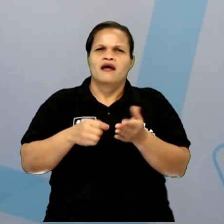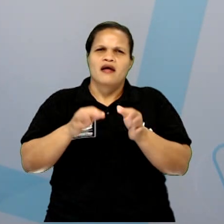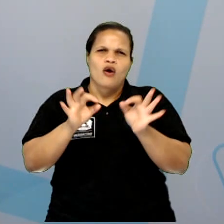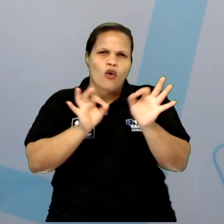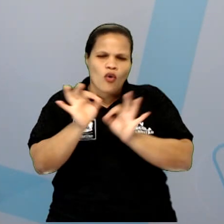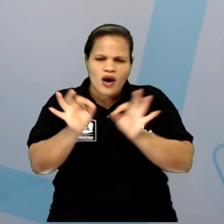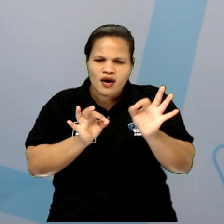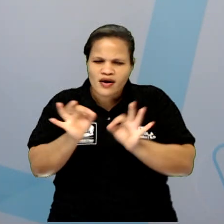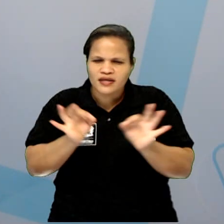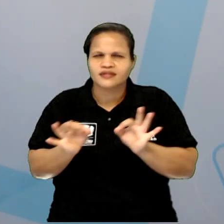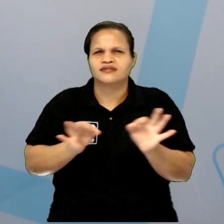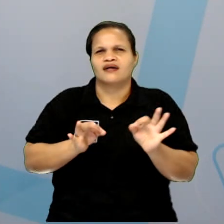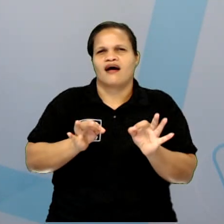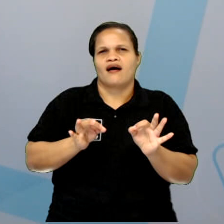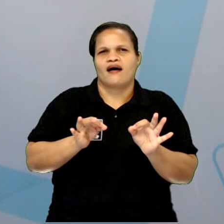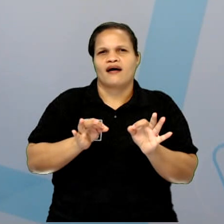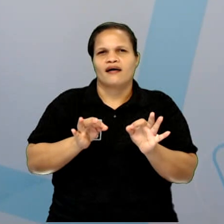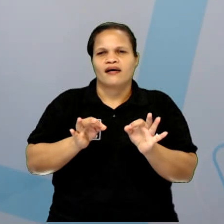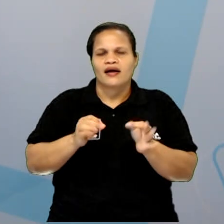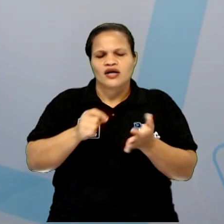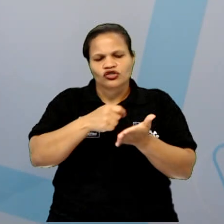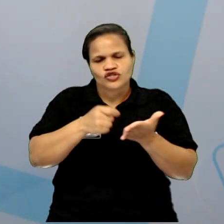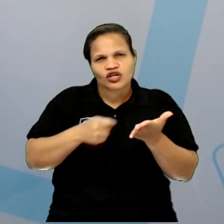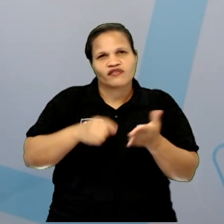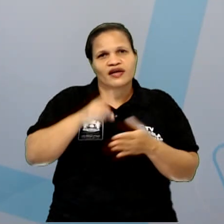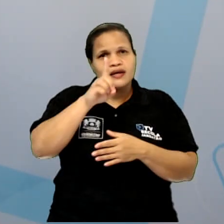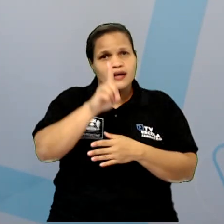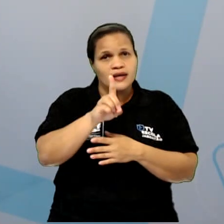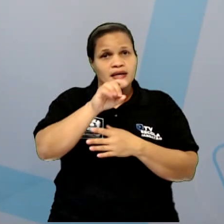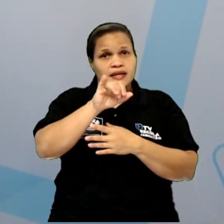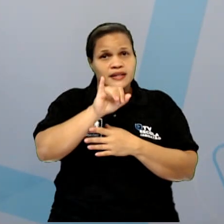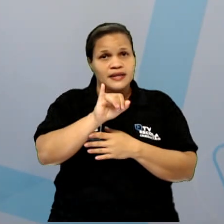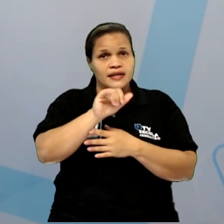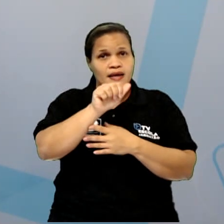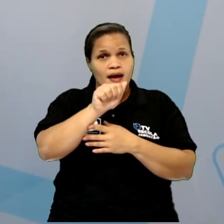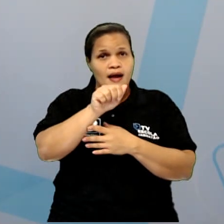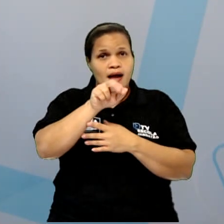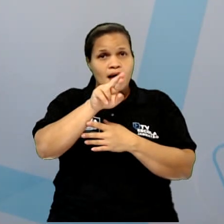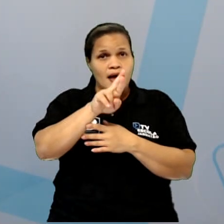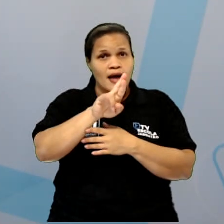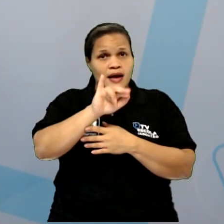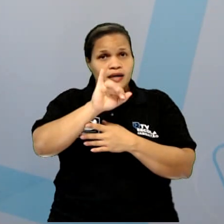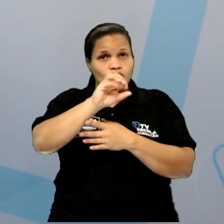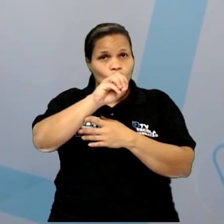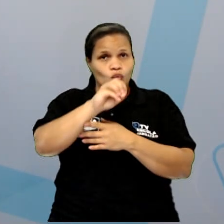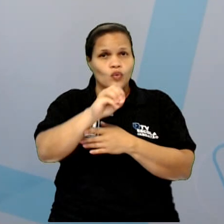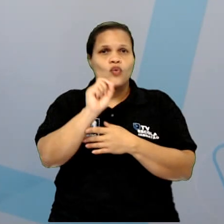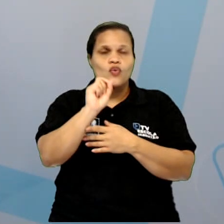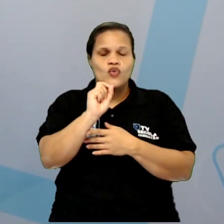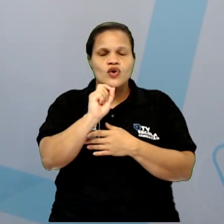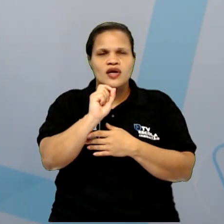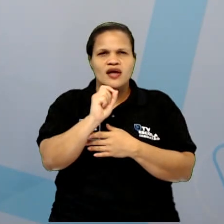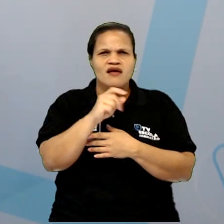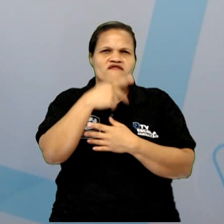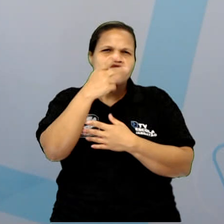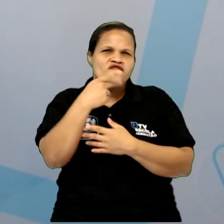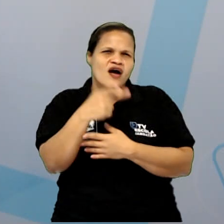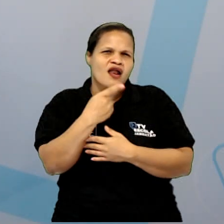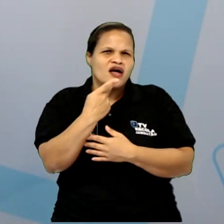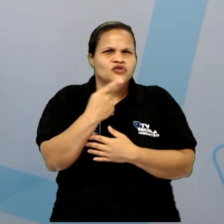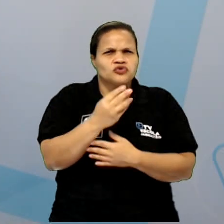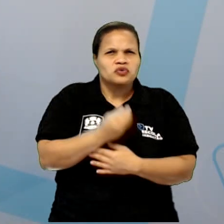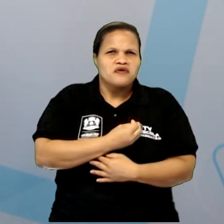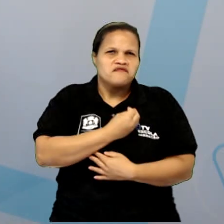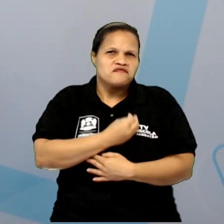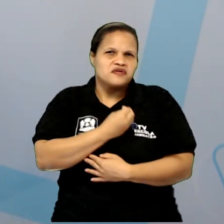e escrever a palavra diário. E para que serve um diário? Para contar a nossa história. Registrar diariamente as coisas que vão acontecendo ou eventos